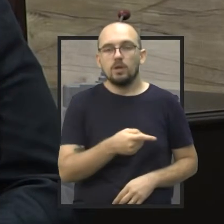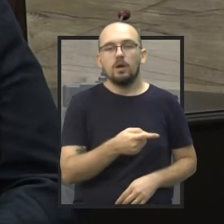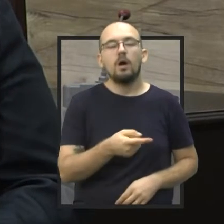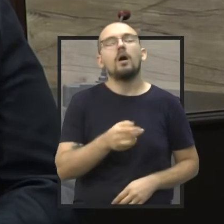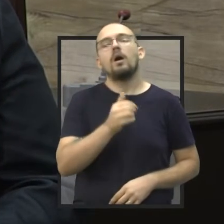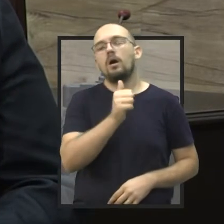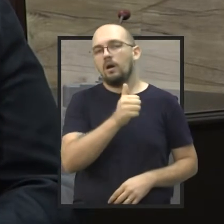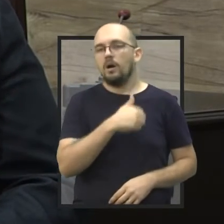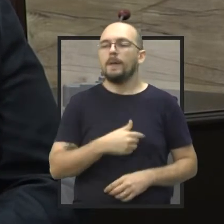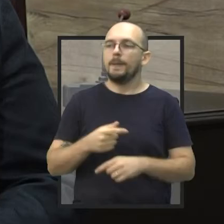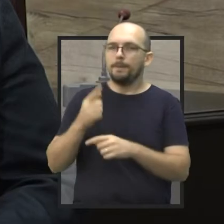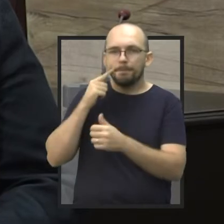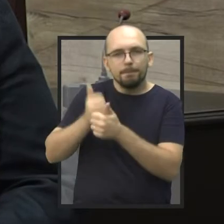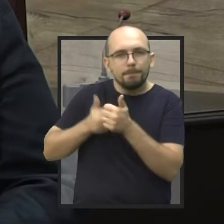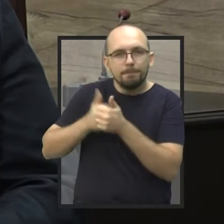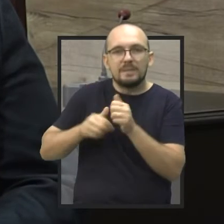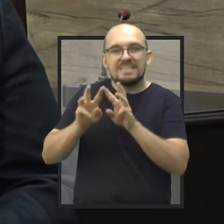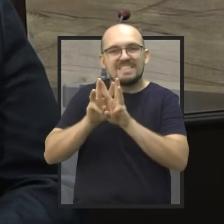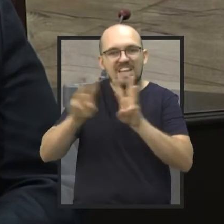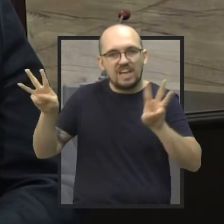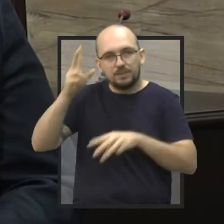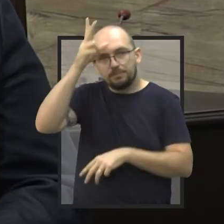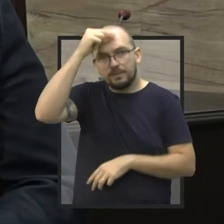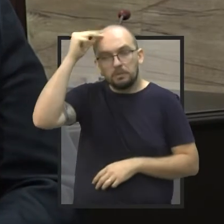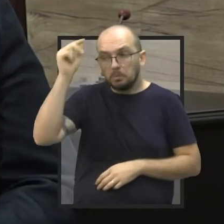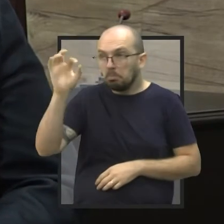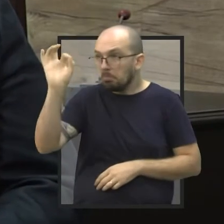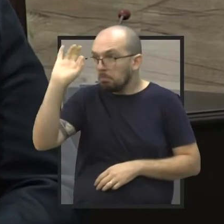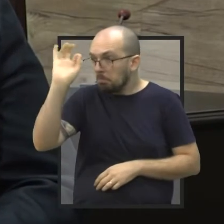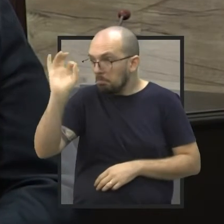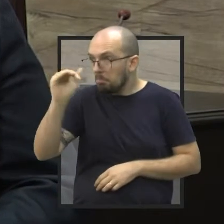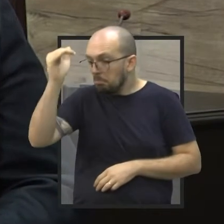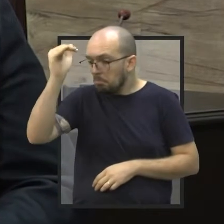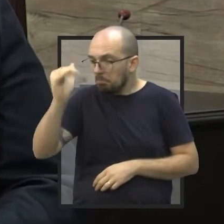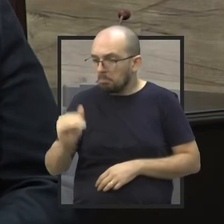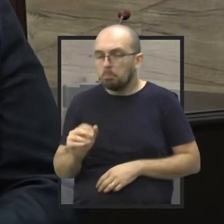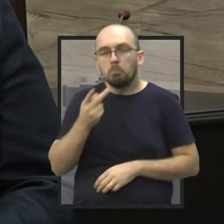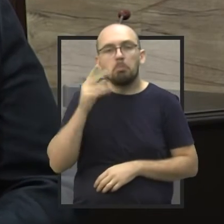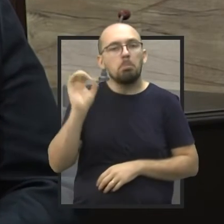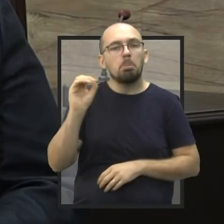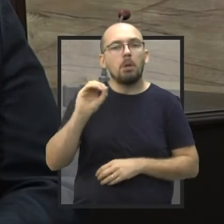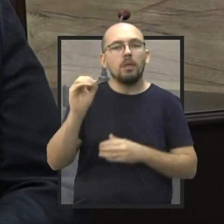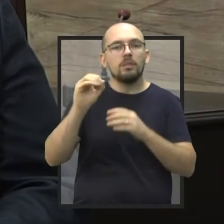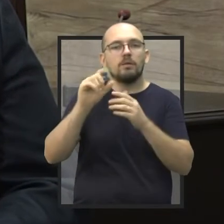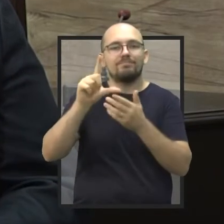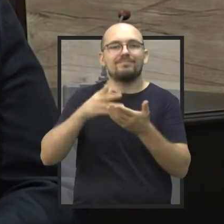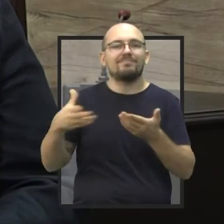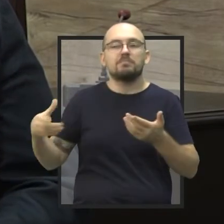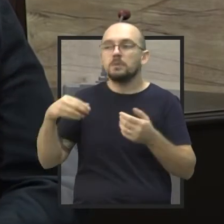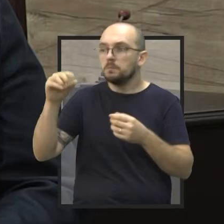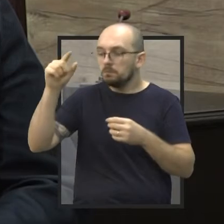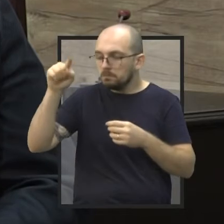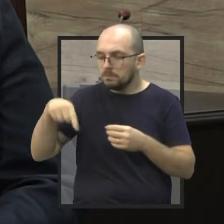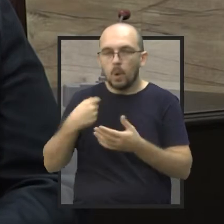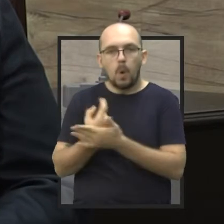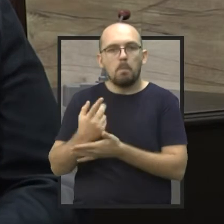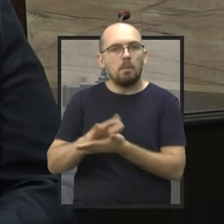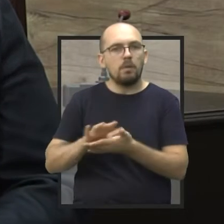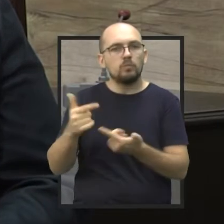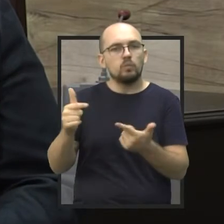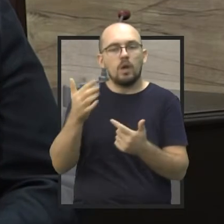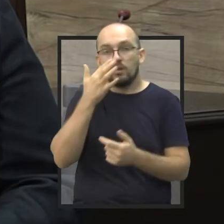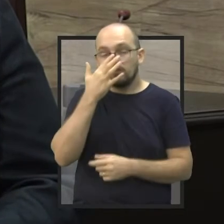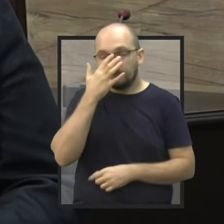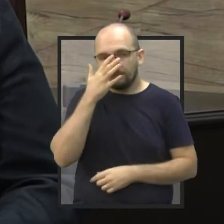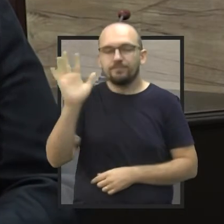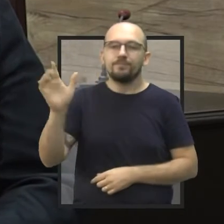processo solicitatório da Prefeitura, pelo site, e a gente vê que não tem, por enquanto, a intenção de compra. Então,